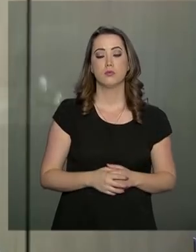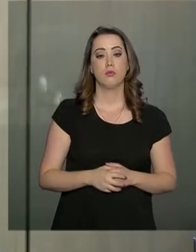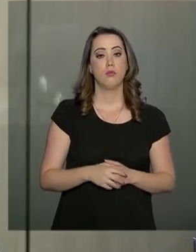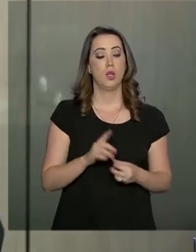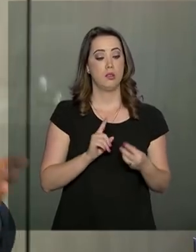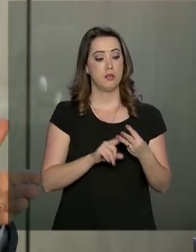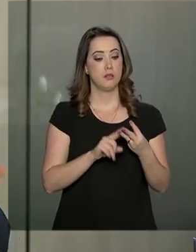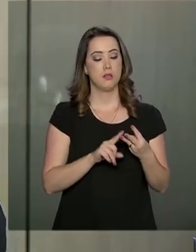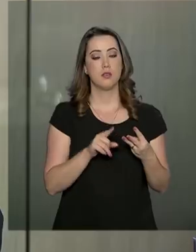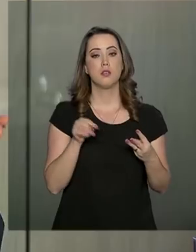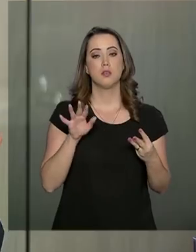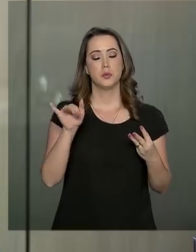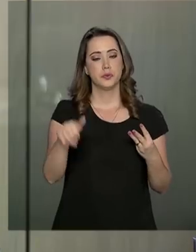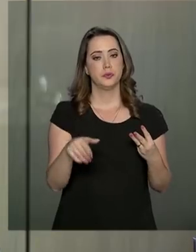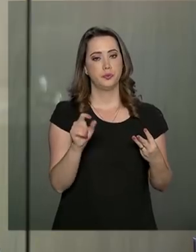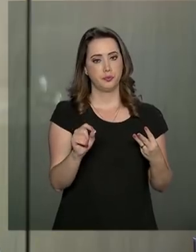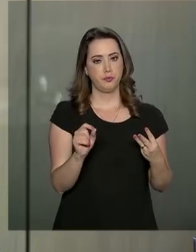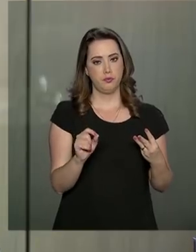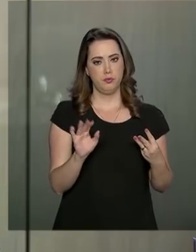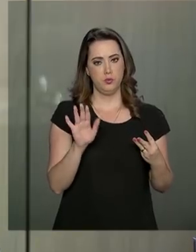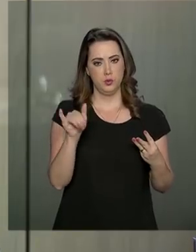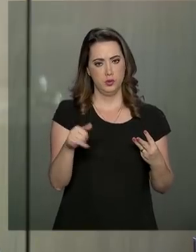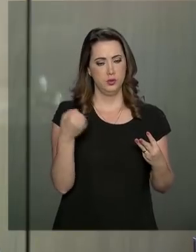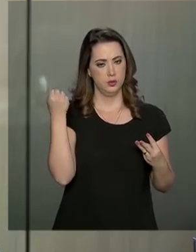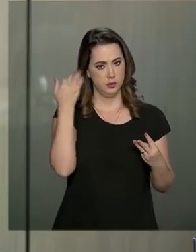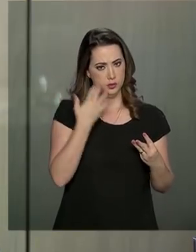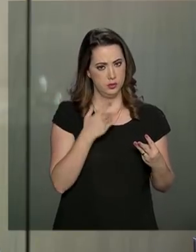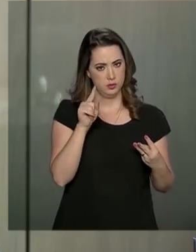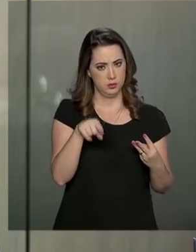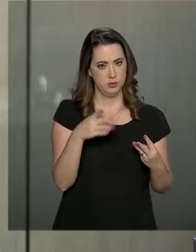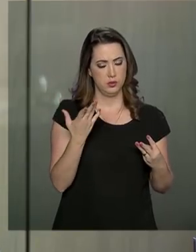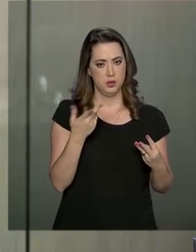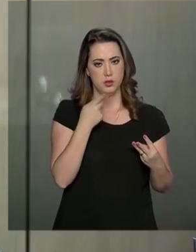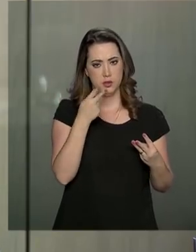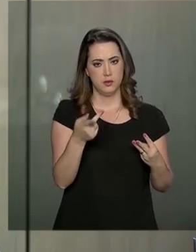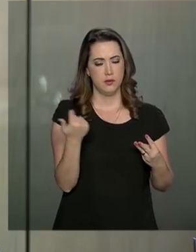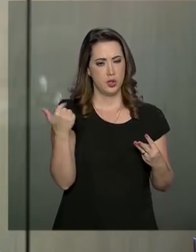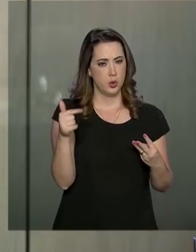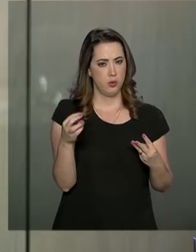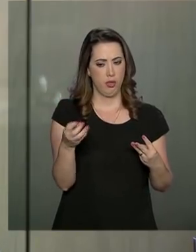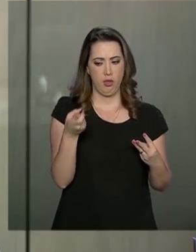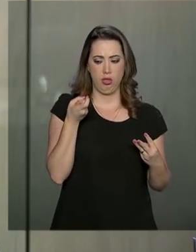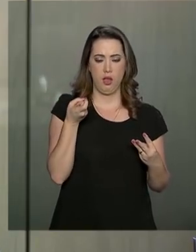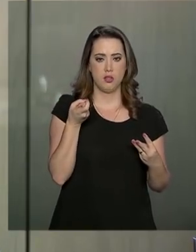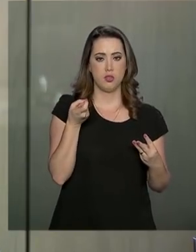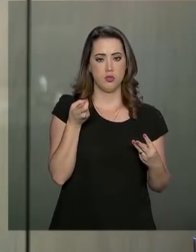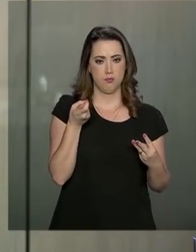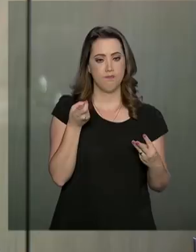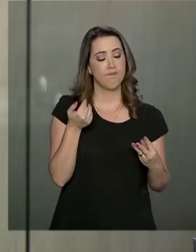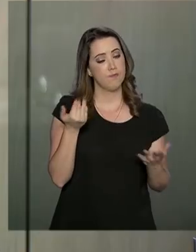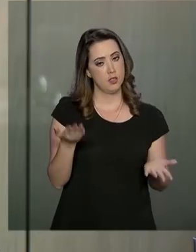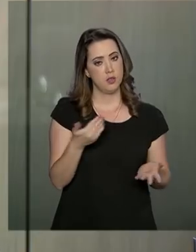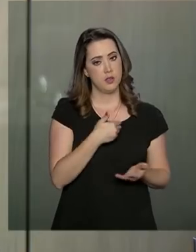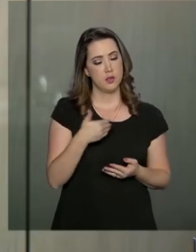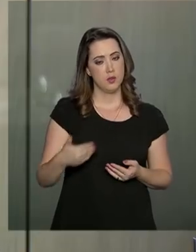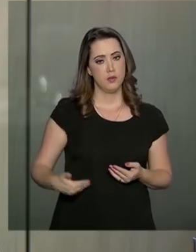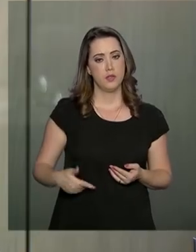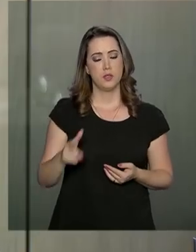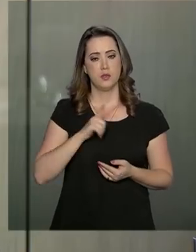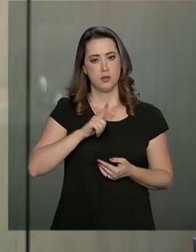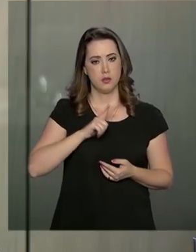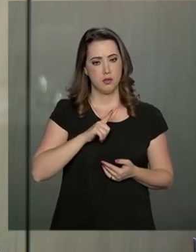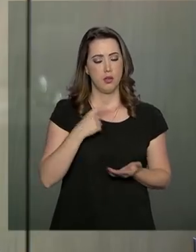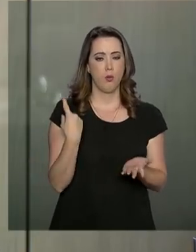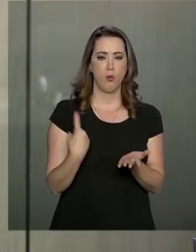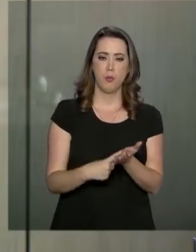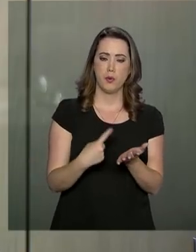terceira dimensão, só para terminar, concluindo a explanação, são as chamadas barreiras não tarifárias. E aí esse governo tem uma